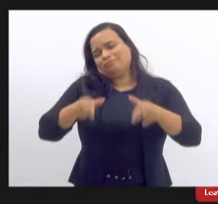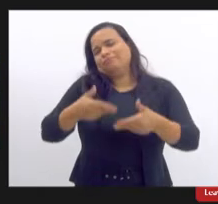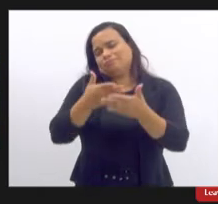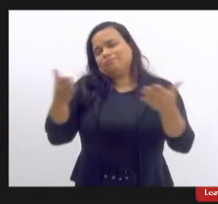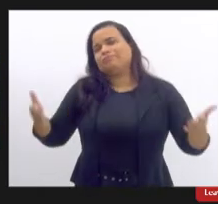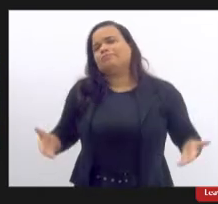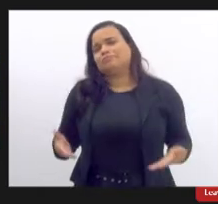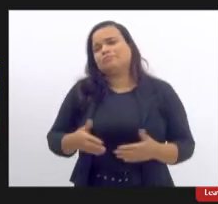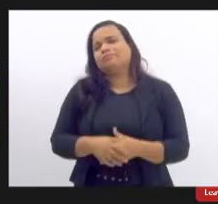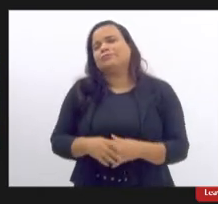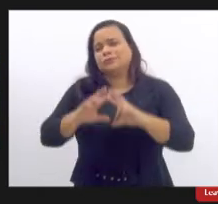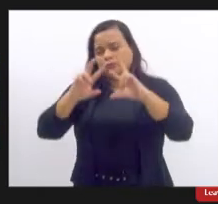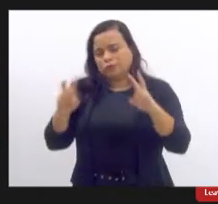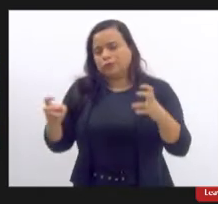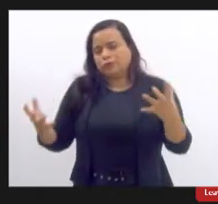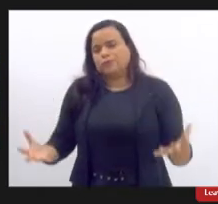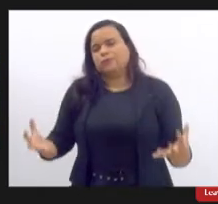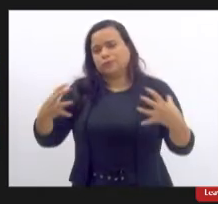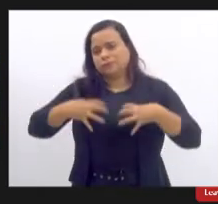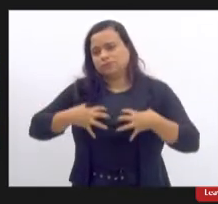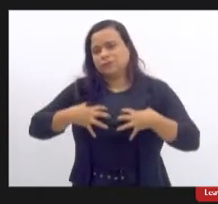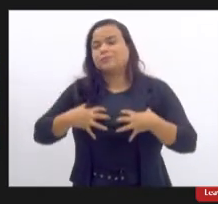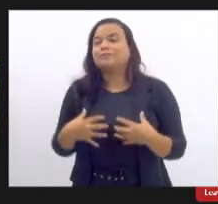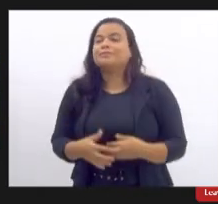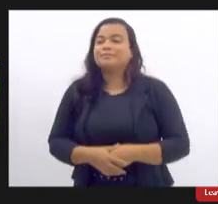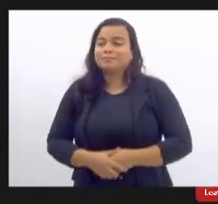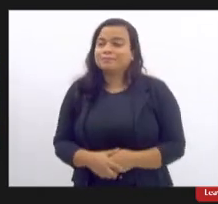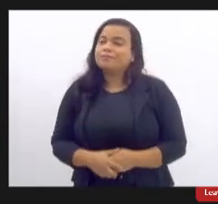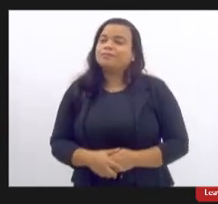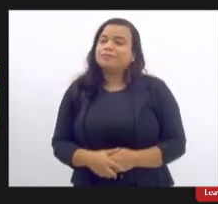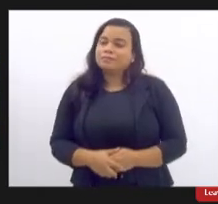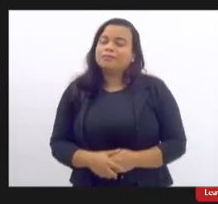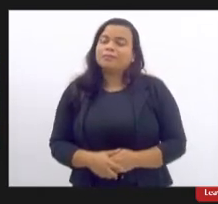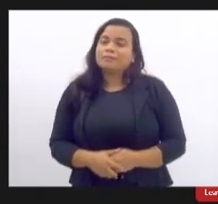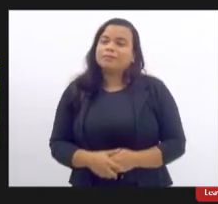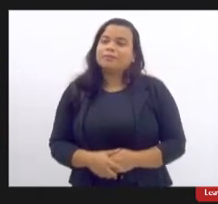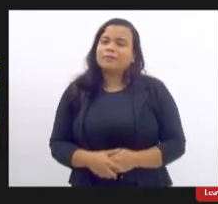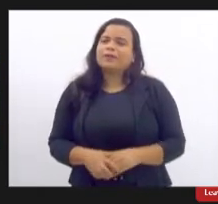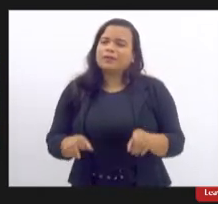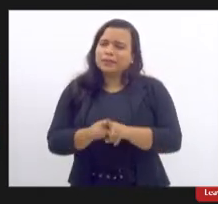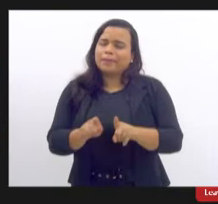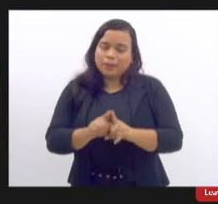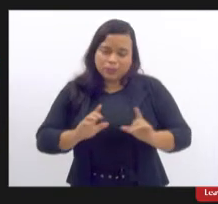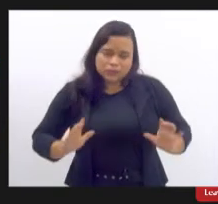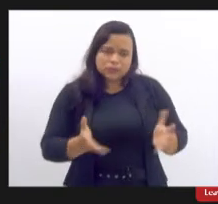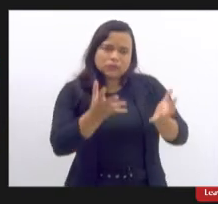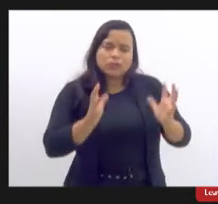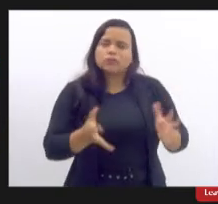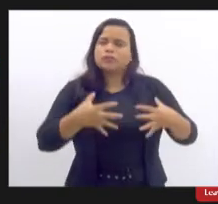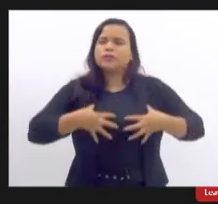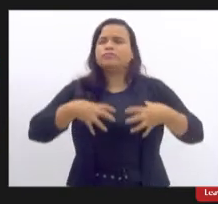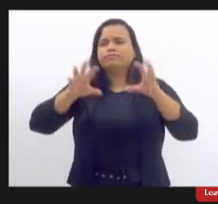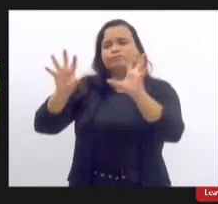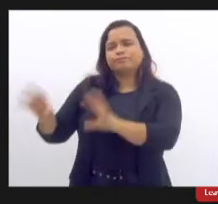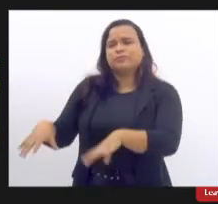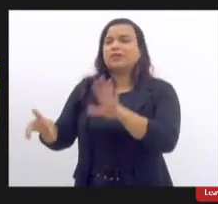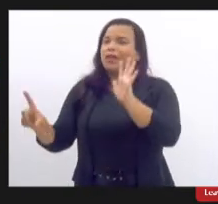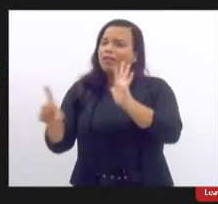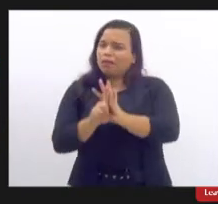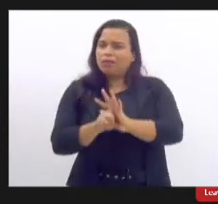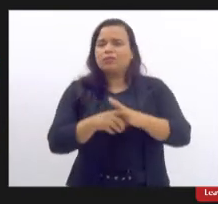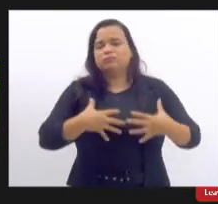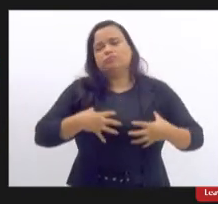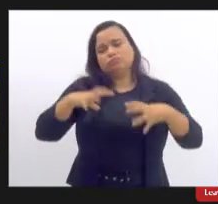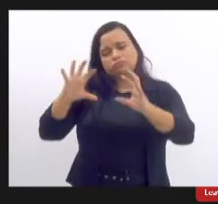prótese né da implante silicone o incentivo ao esplante né a lei do esplante e